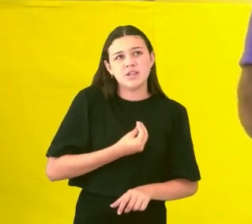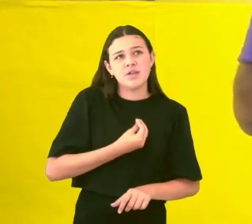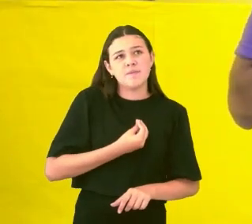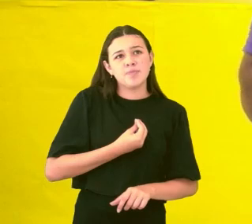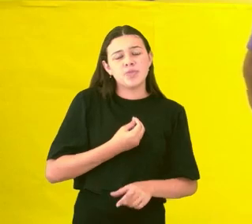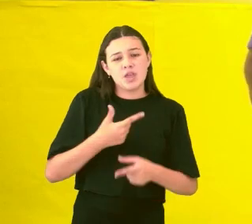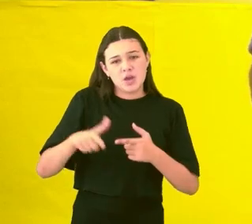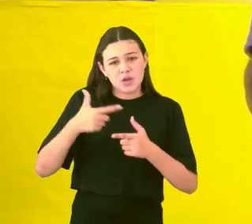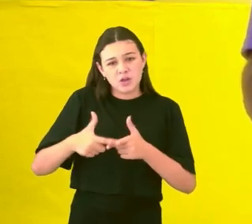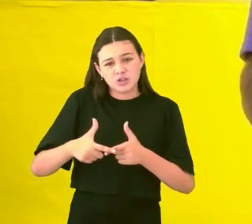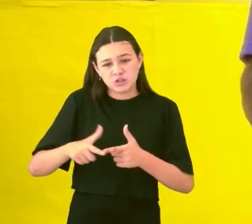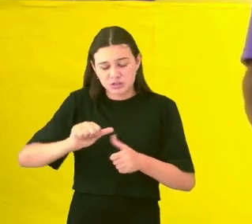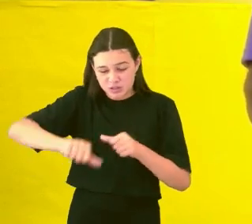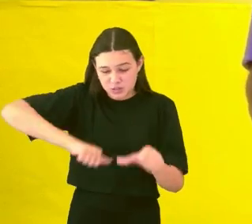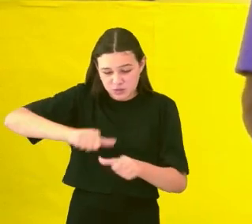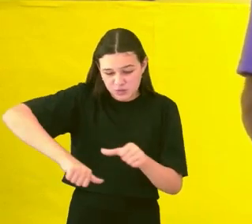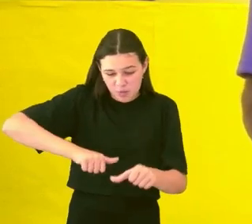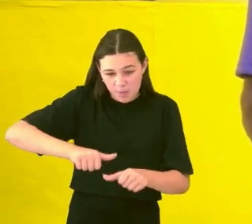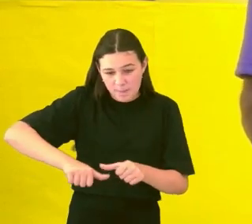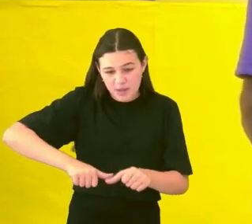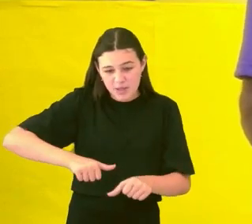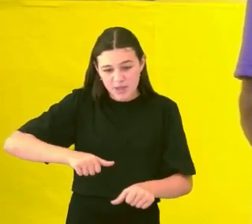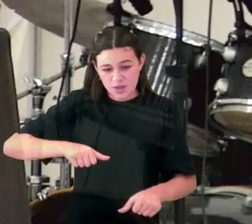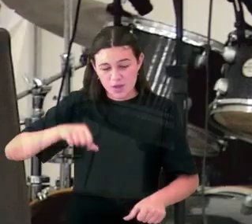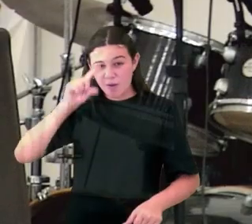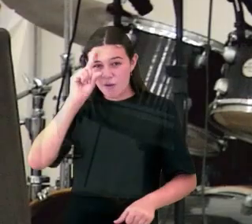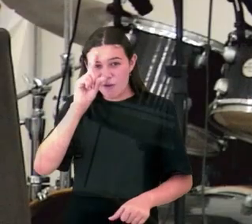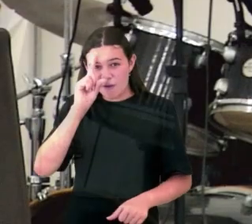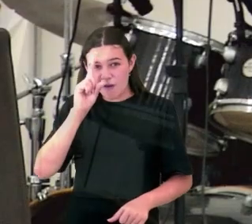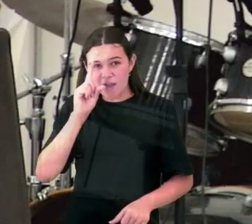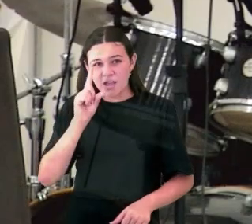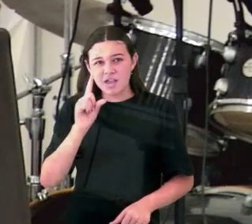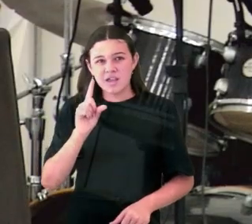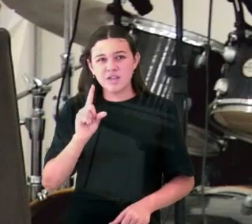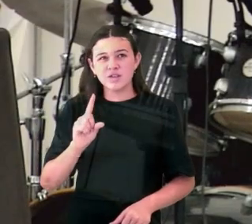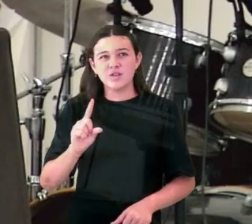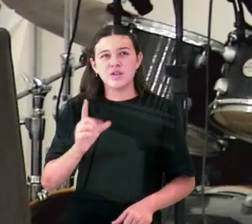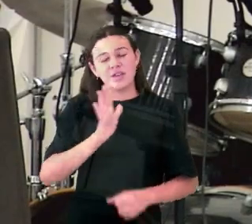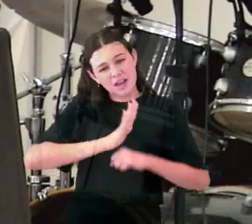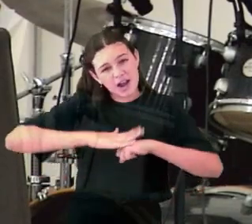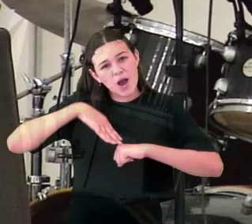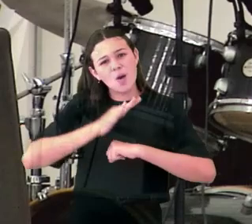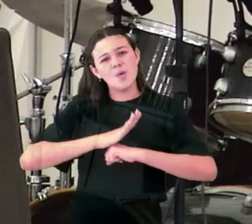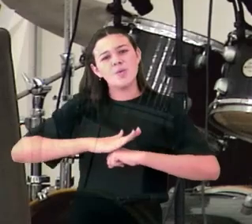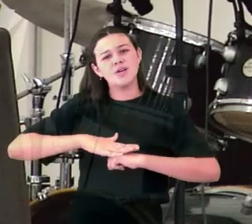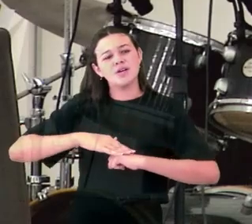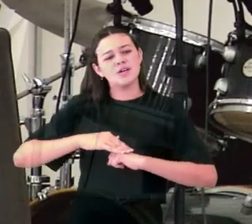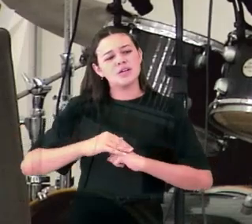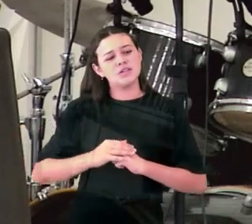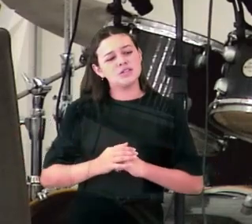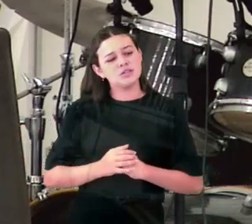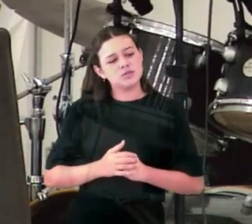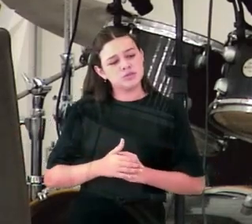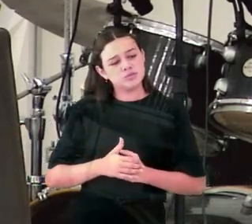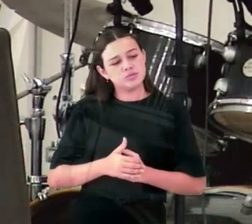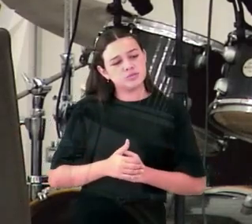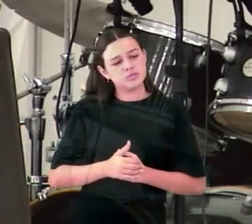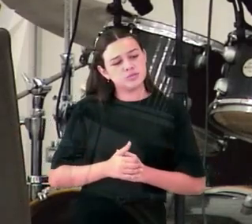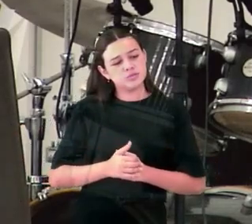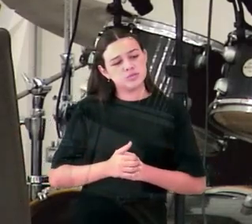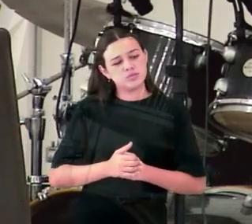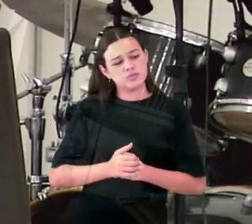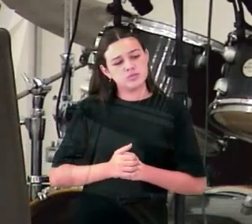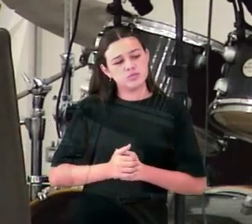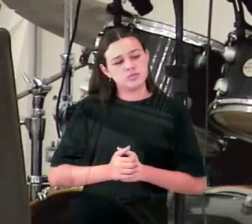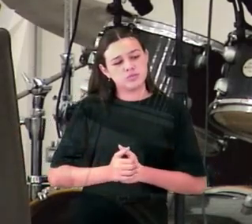Mas se eu afasto o Espírito Santo de Deus, o que é que acontece, irmãos? Eu retorno ao caos, à escuridão, à